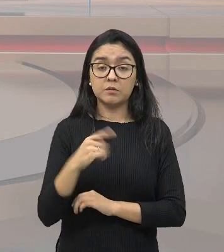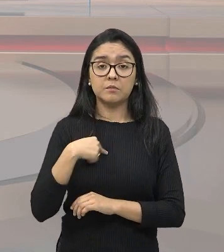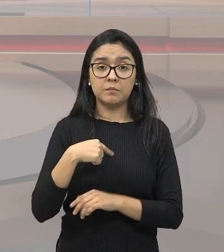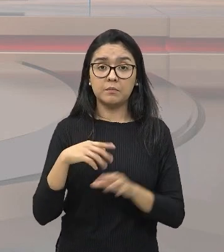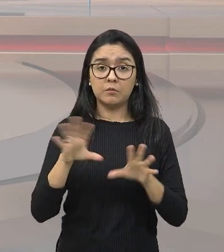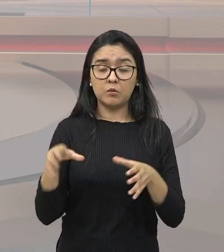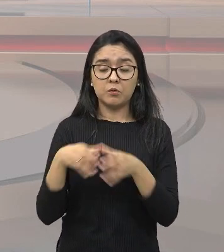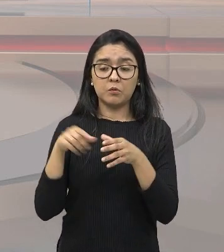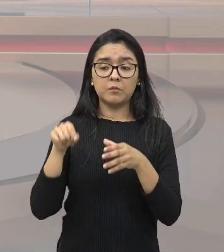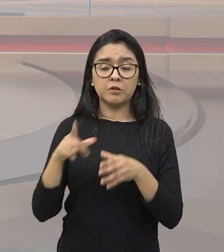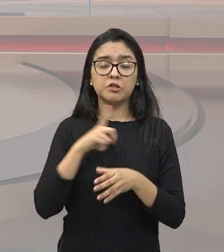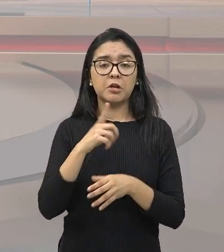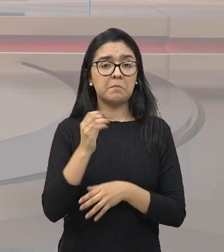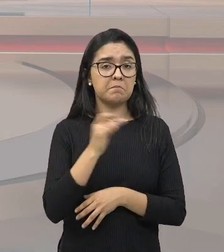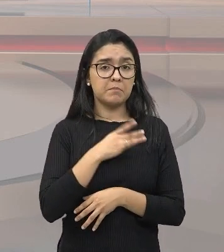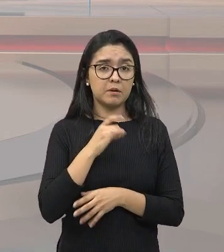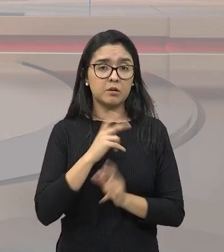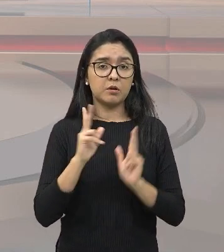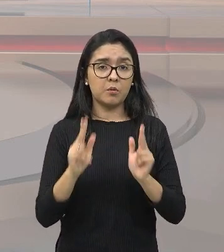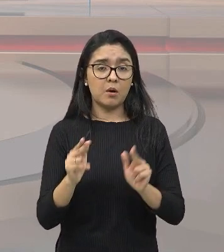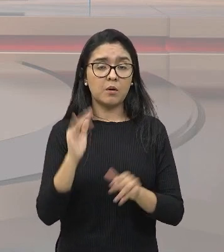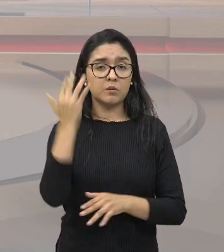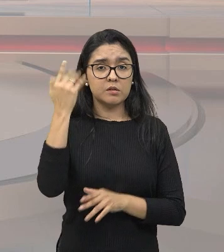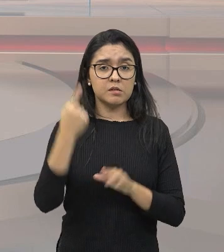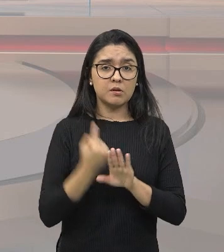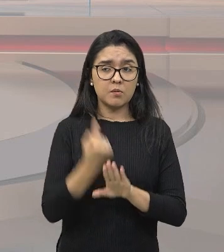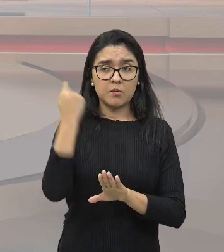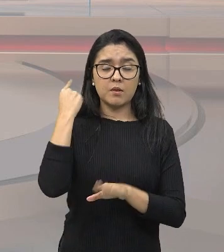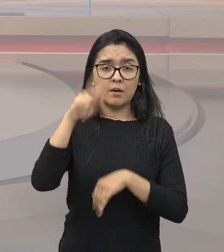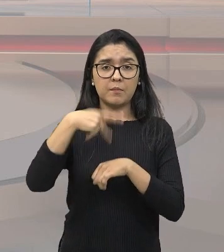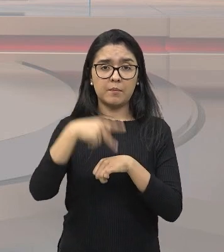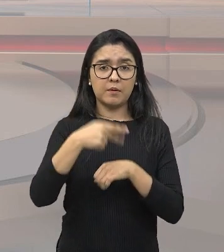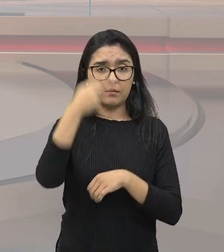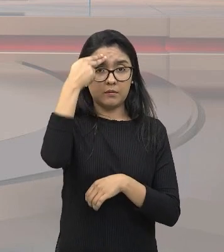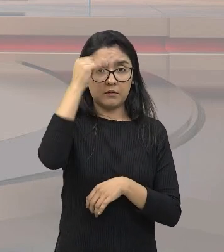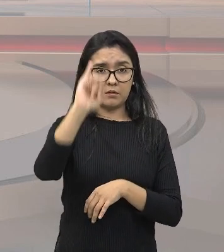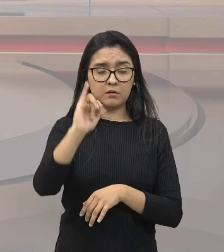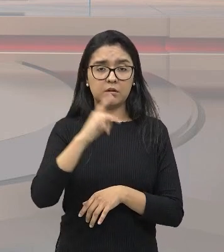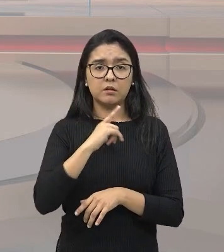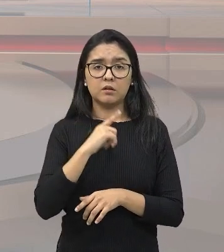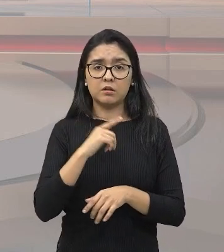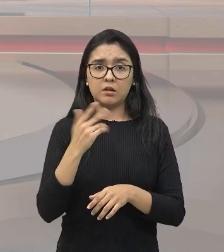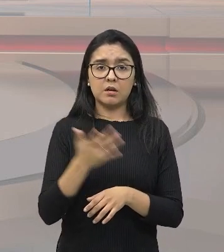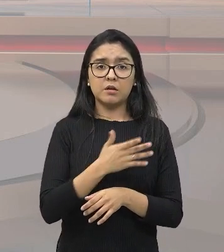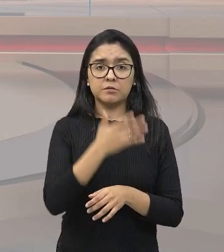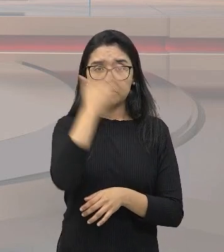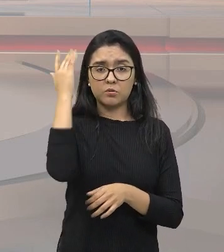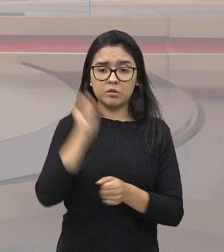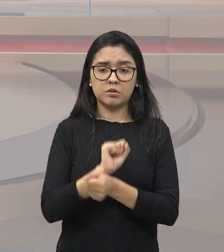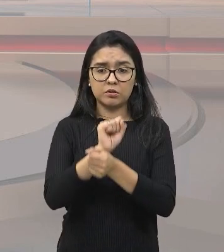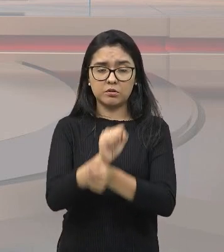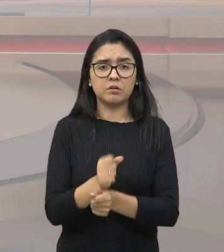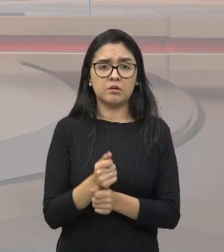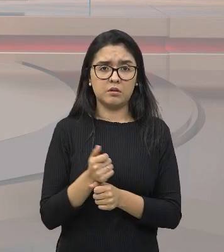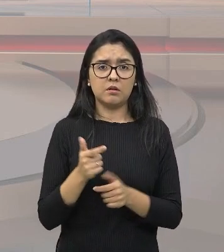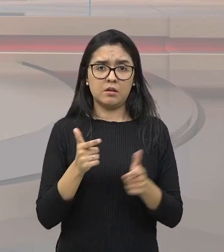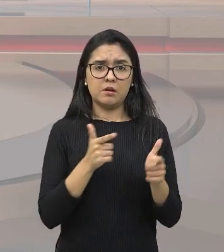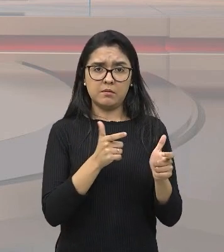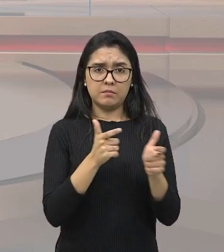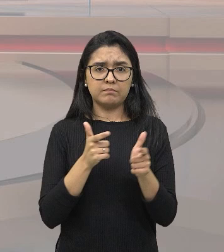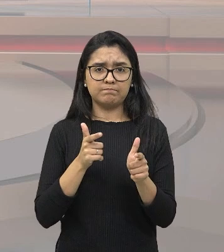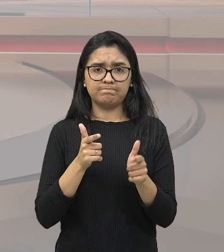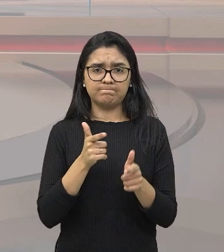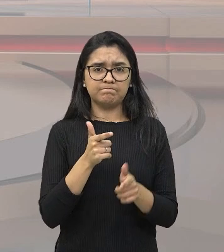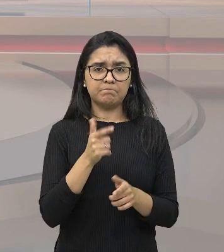que tal qual como aconteceu no Haiti, onde os escravizados pegaram em armas e tiraram a vida dos seus